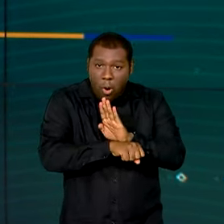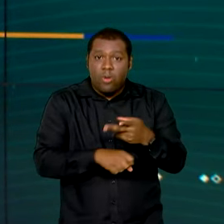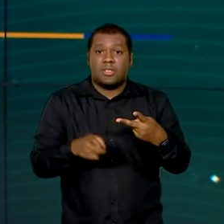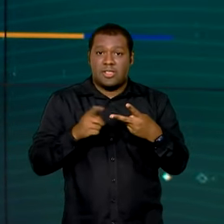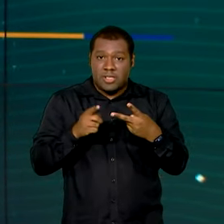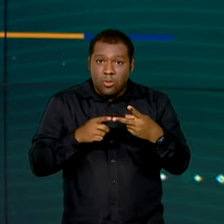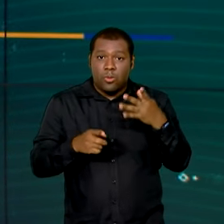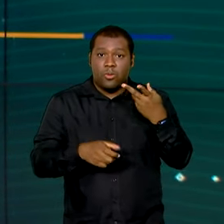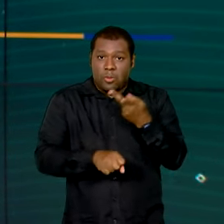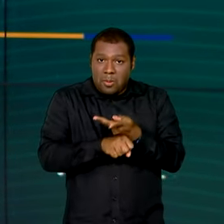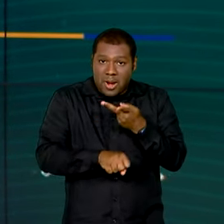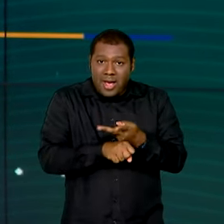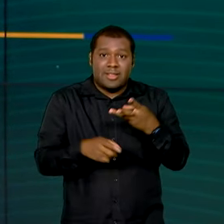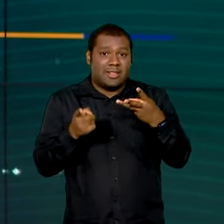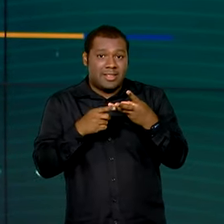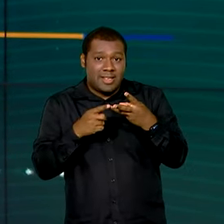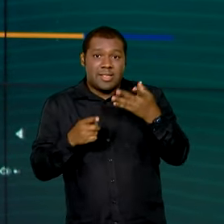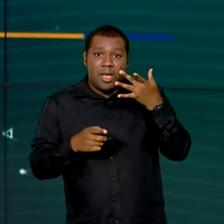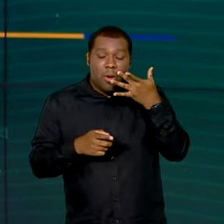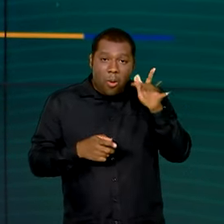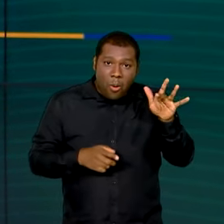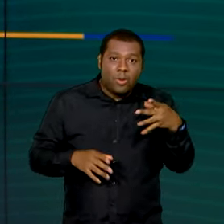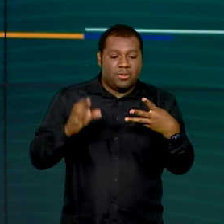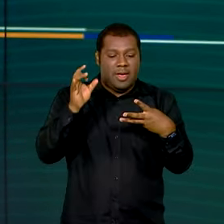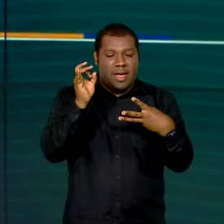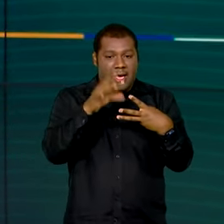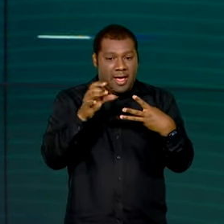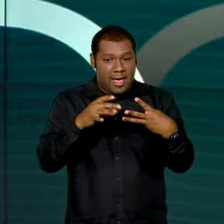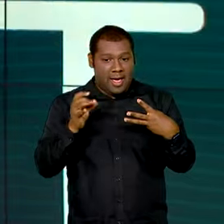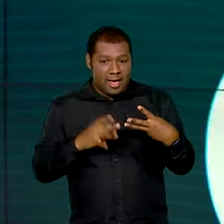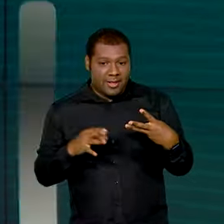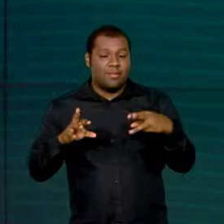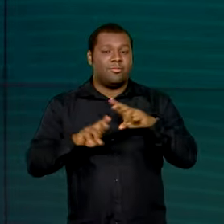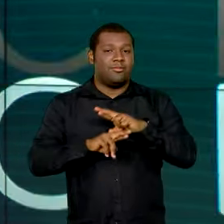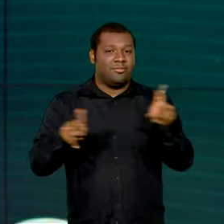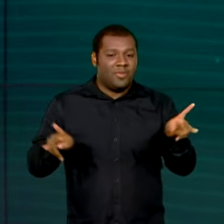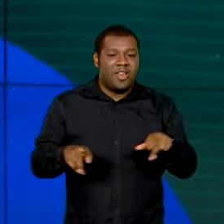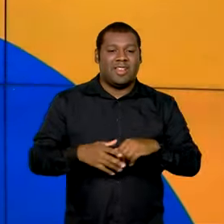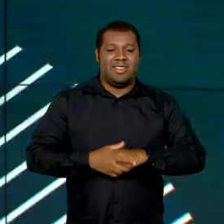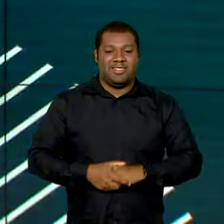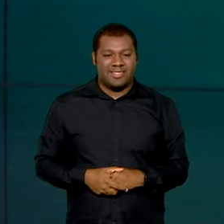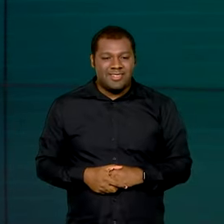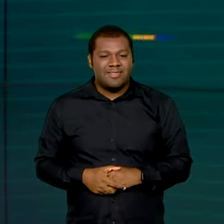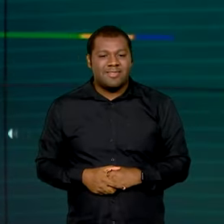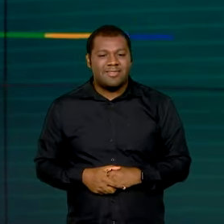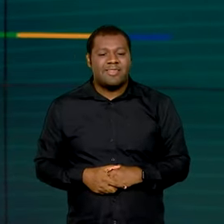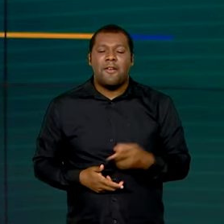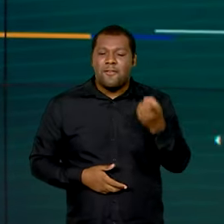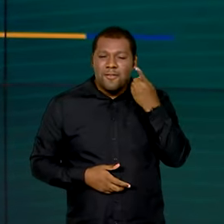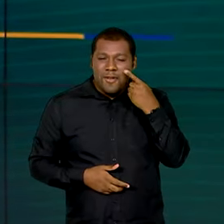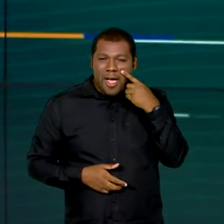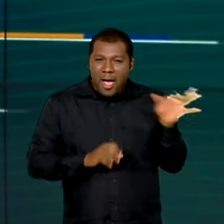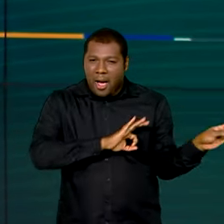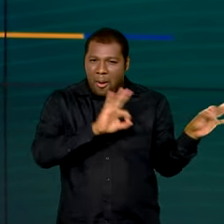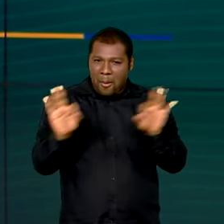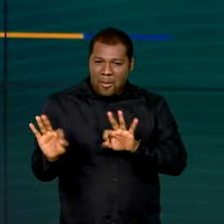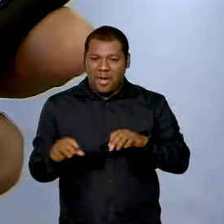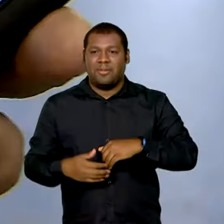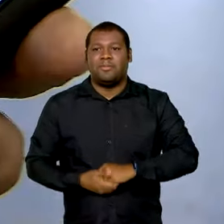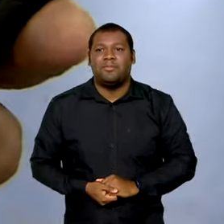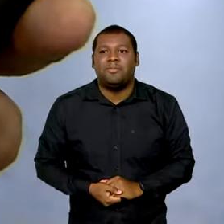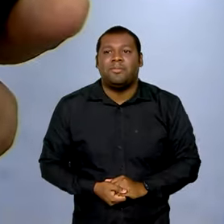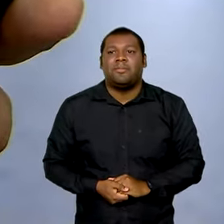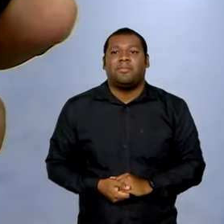E você sabe a diferença entre eles? Sabe como mudar sua conta e subir de nível? Veja agora na reportagem.